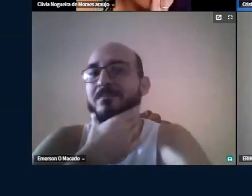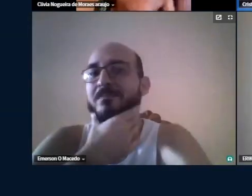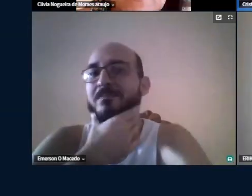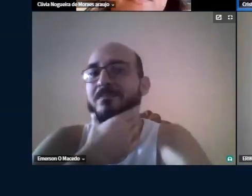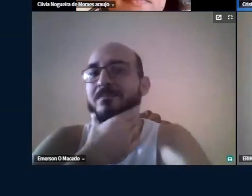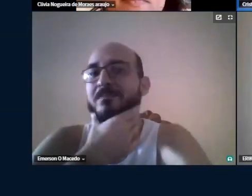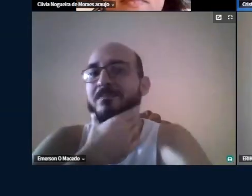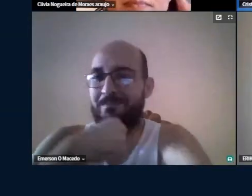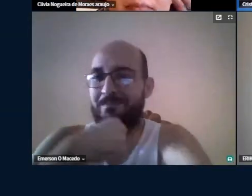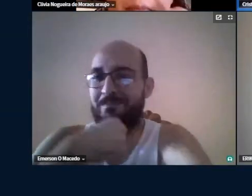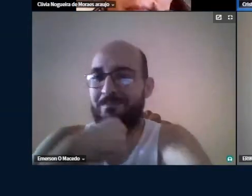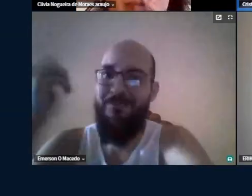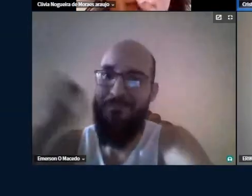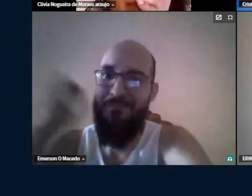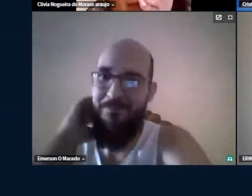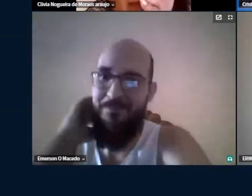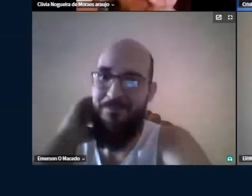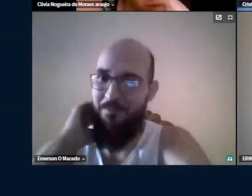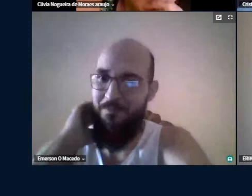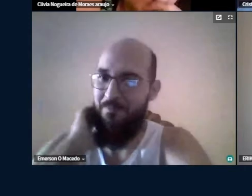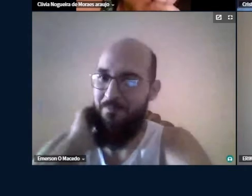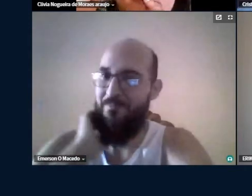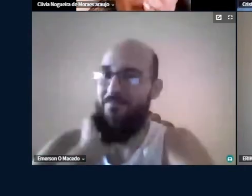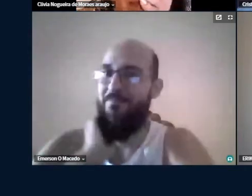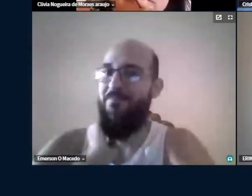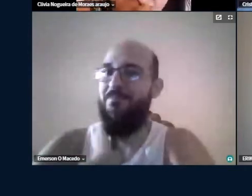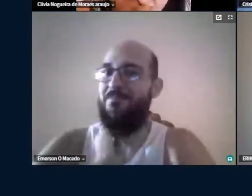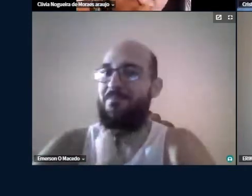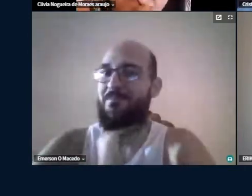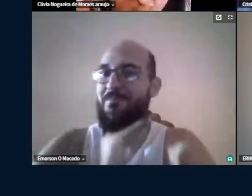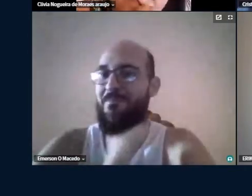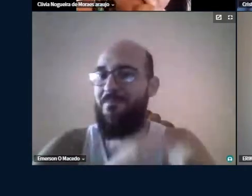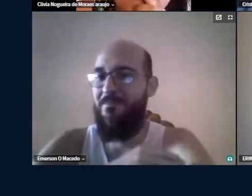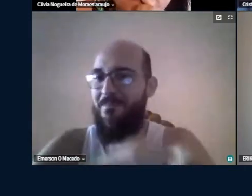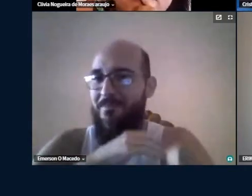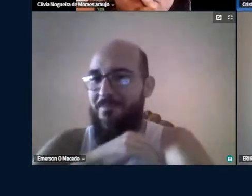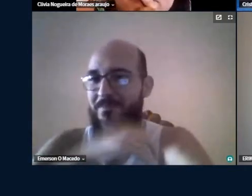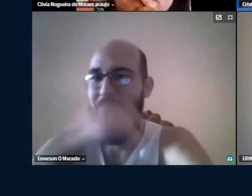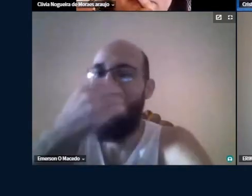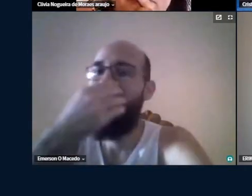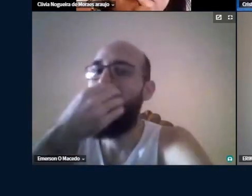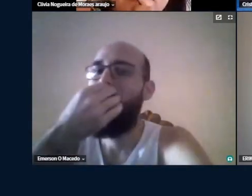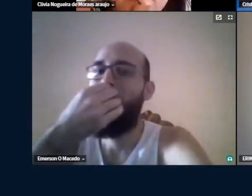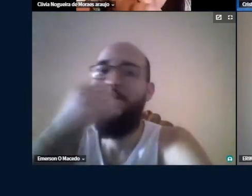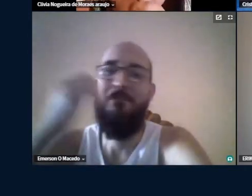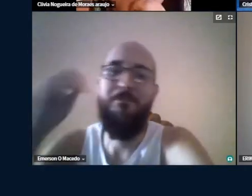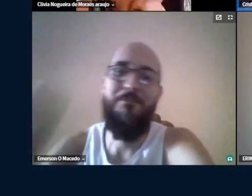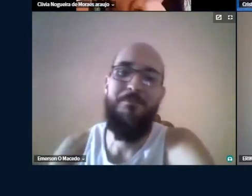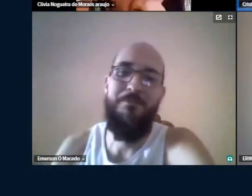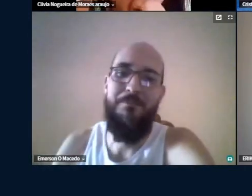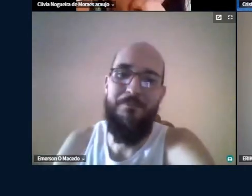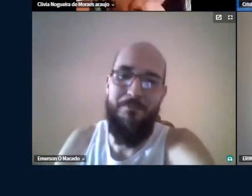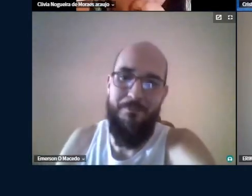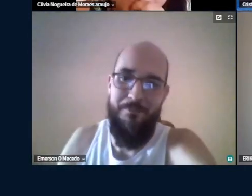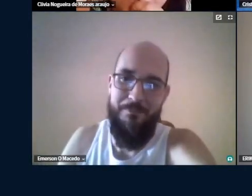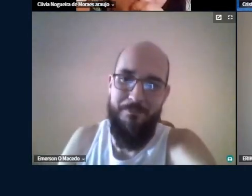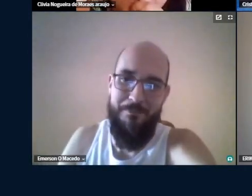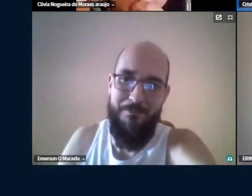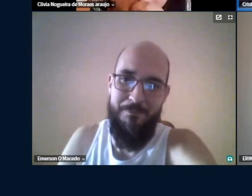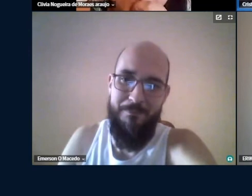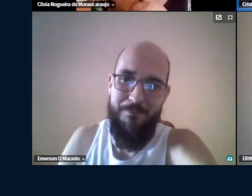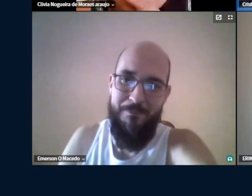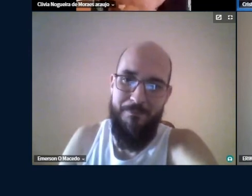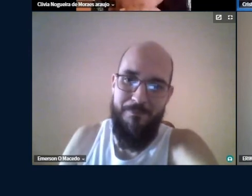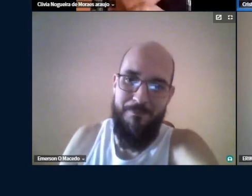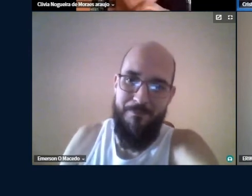conversando mas que a gente vai foi perfeita amiga arrasou demais estou super feliz graças a Deus